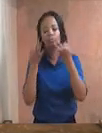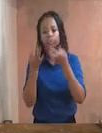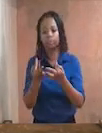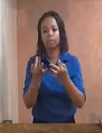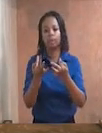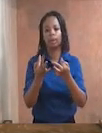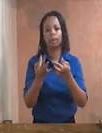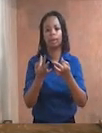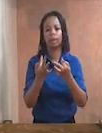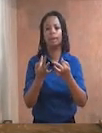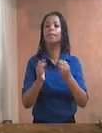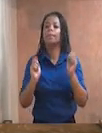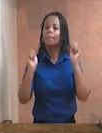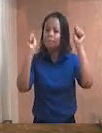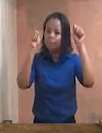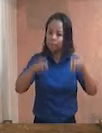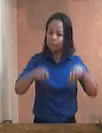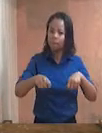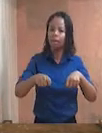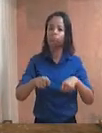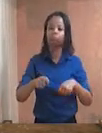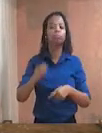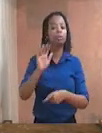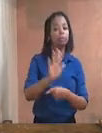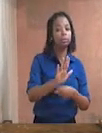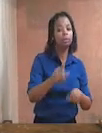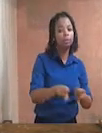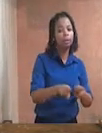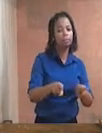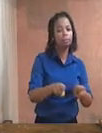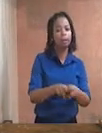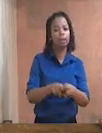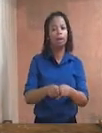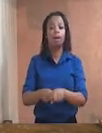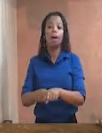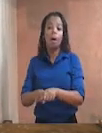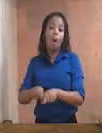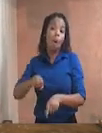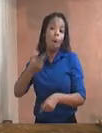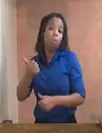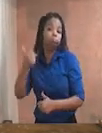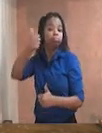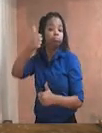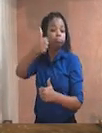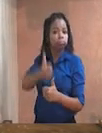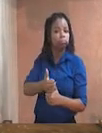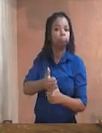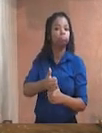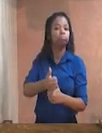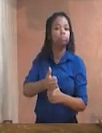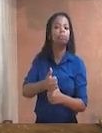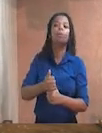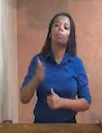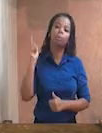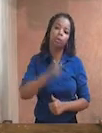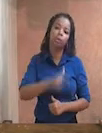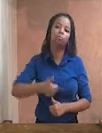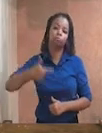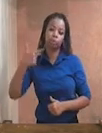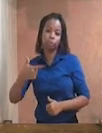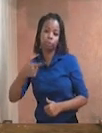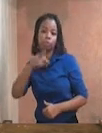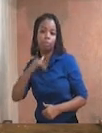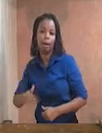excepcionalmente, em família substituída, assegurada a convivência familiar